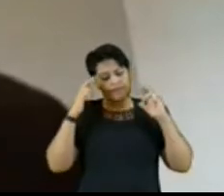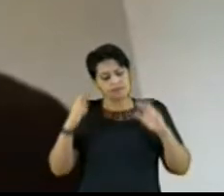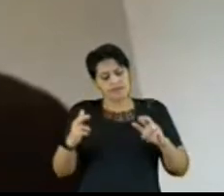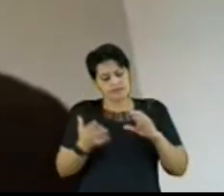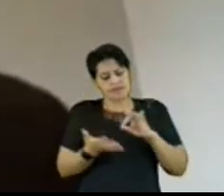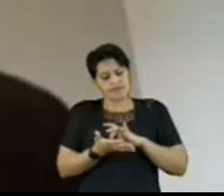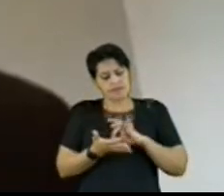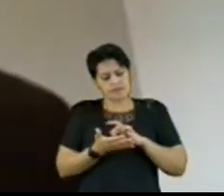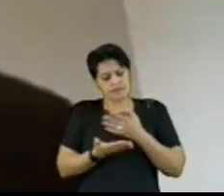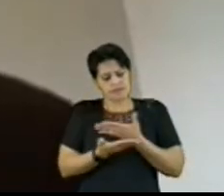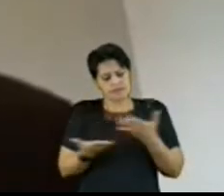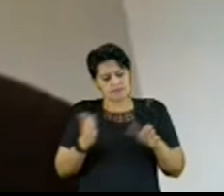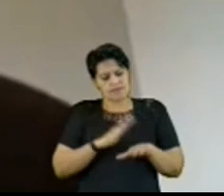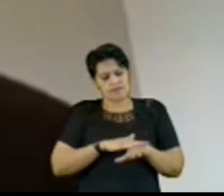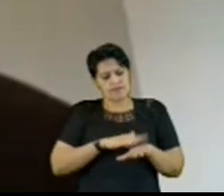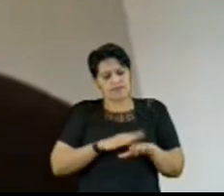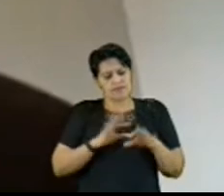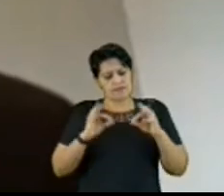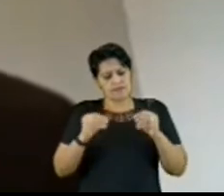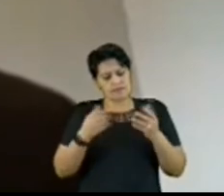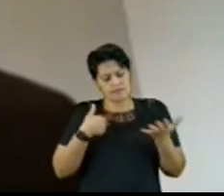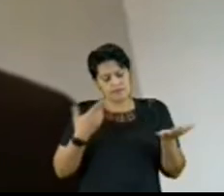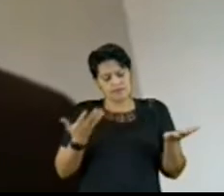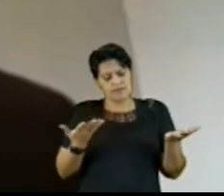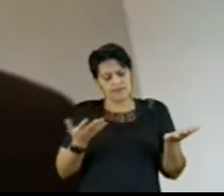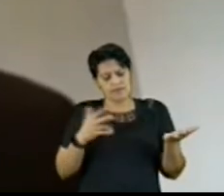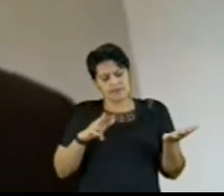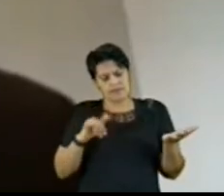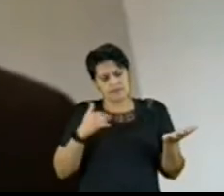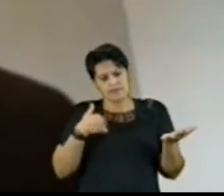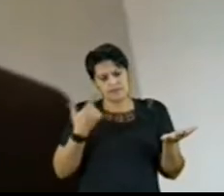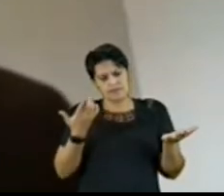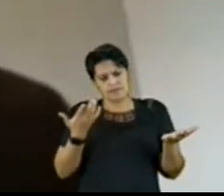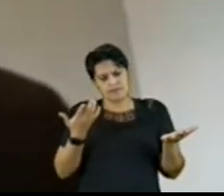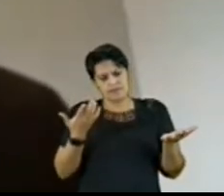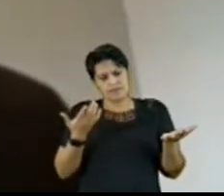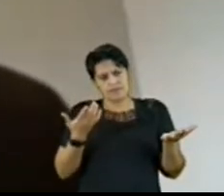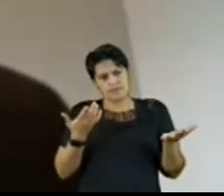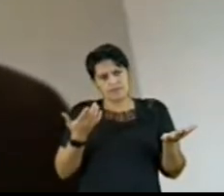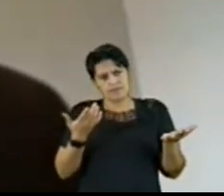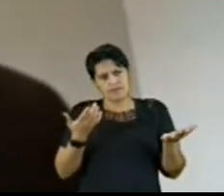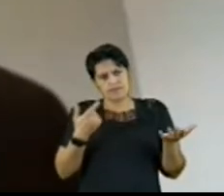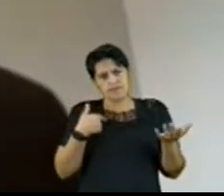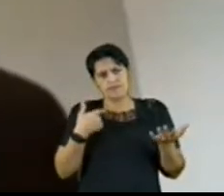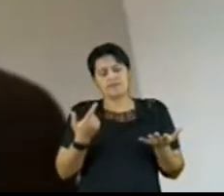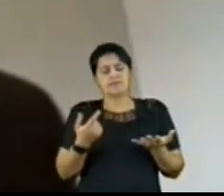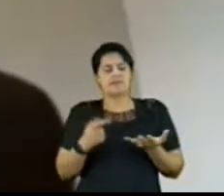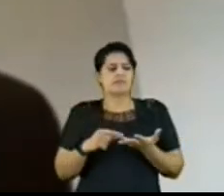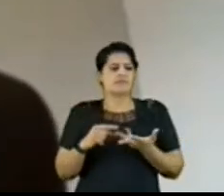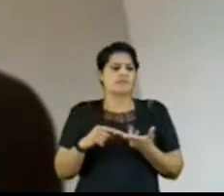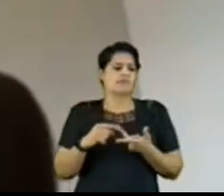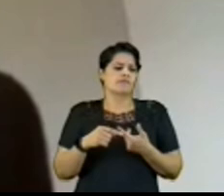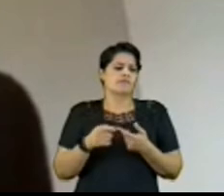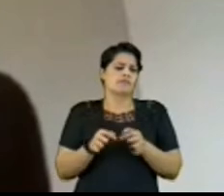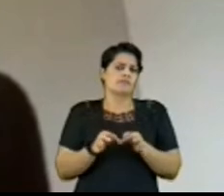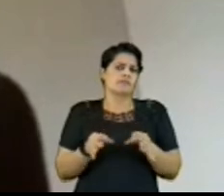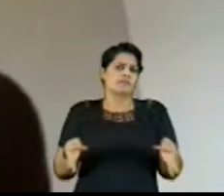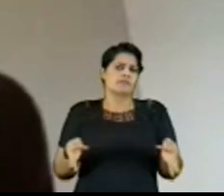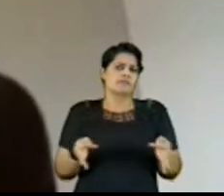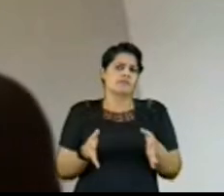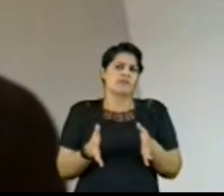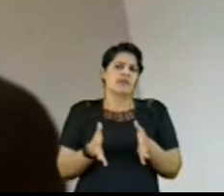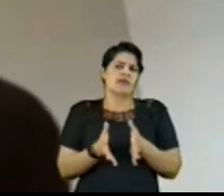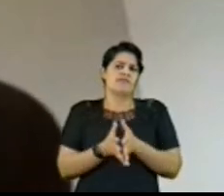tempo de todos, farei, então, como disse no início, brevíssimas observações sobre os pontos de maior destaque